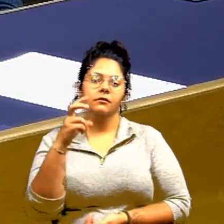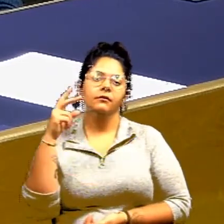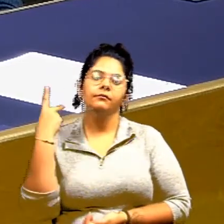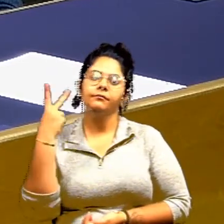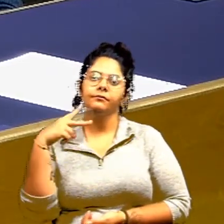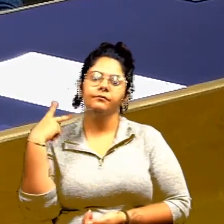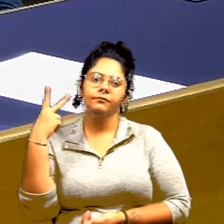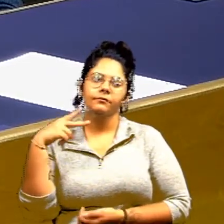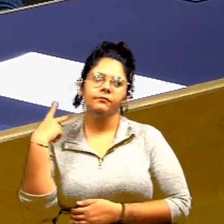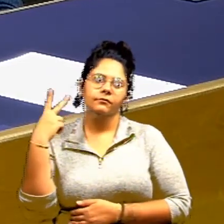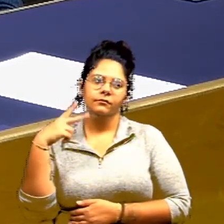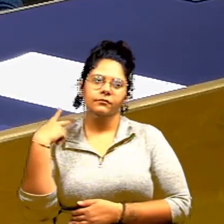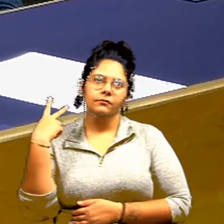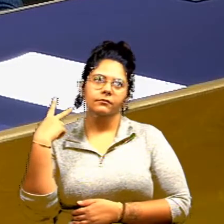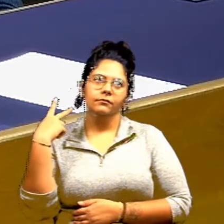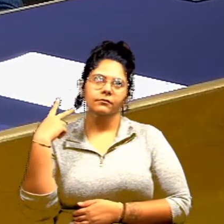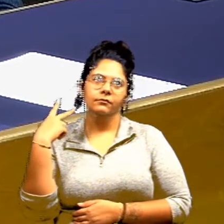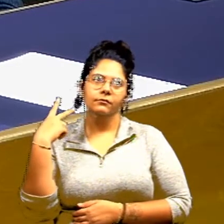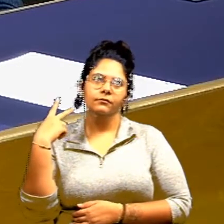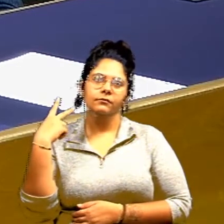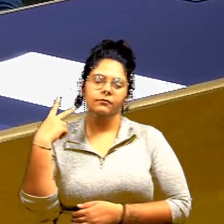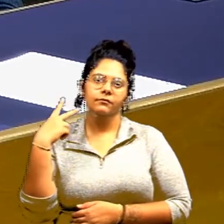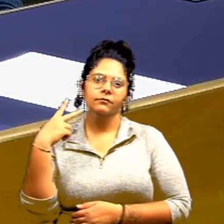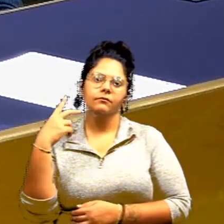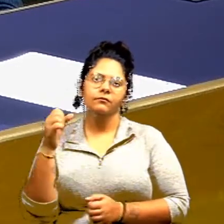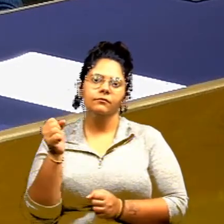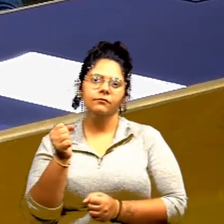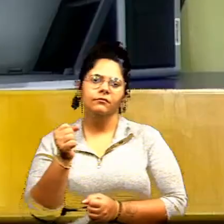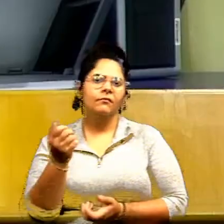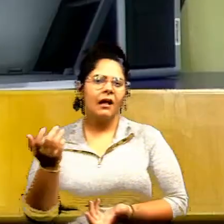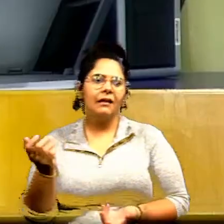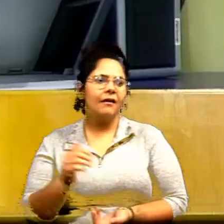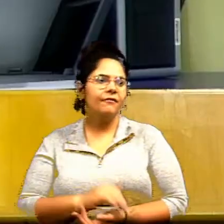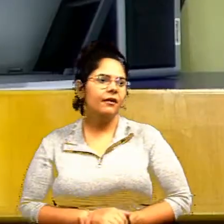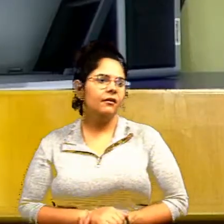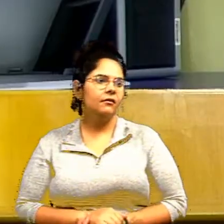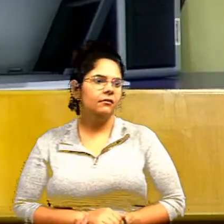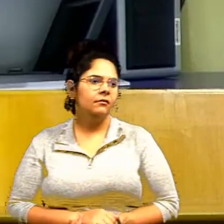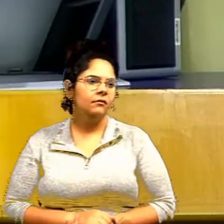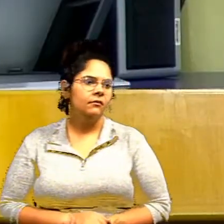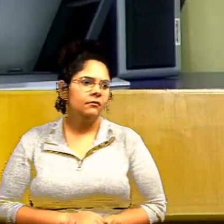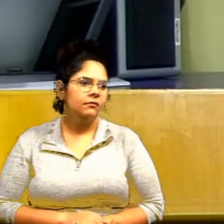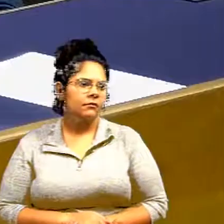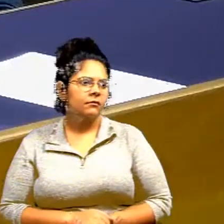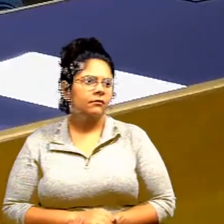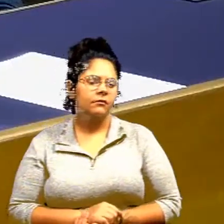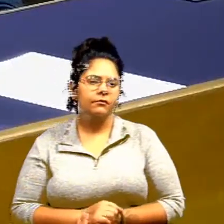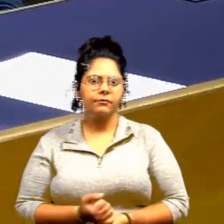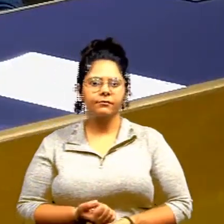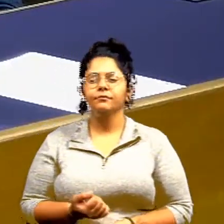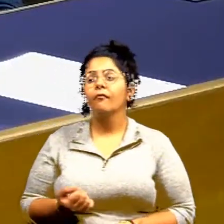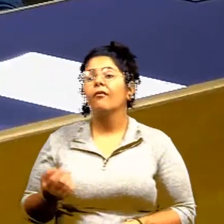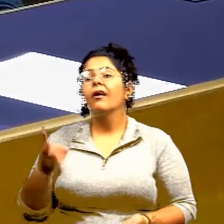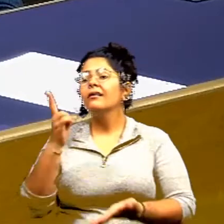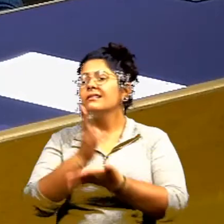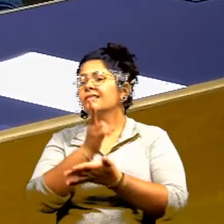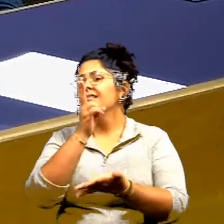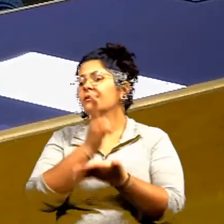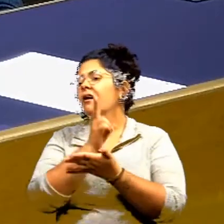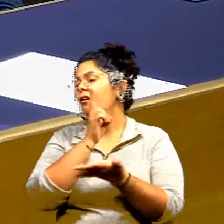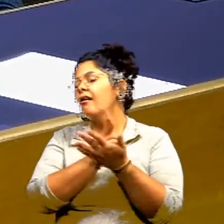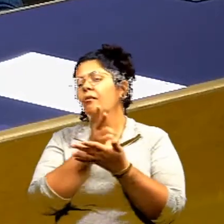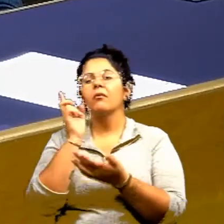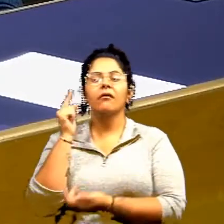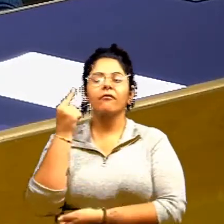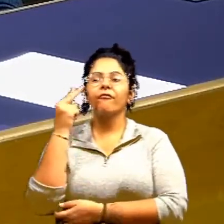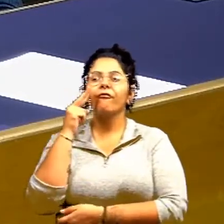vereadores é uma demanda muito grande né de obras pode concluir vereador eu sempre vi Paulo